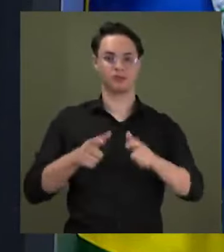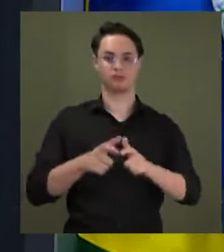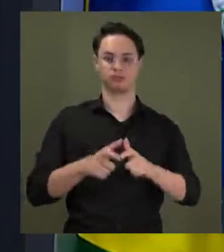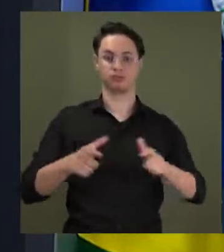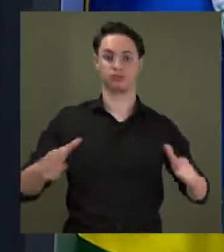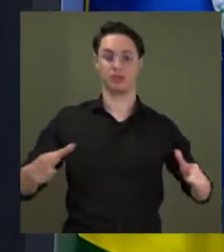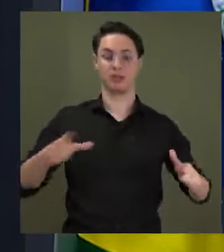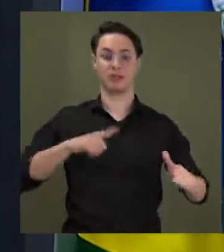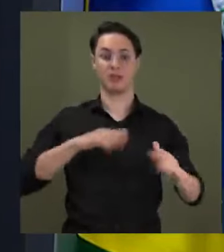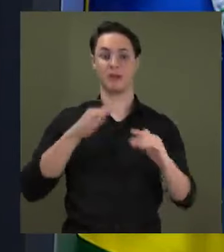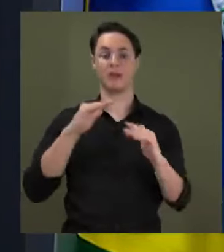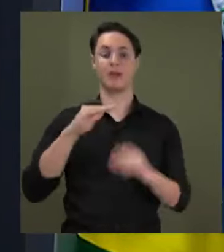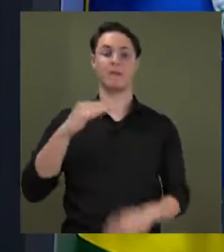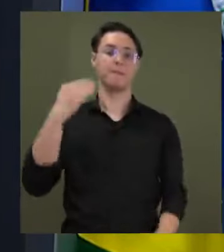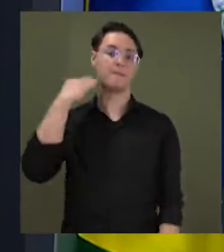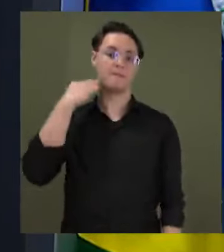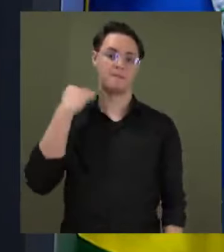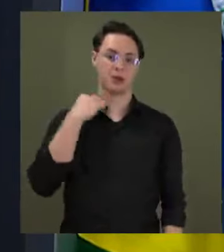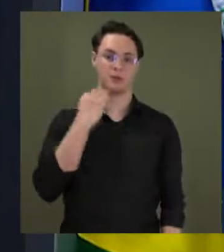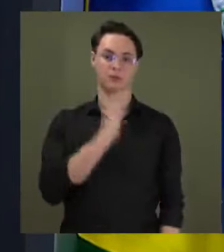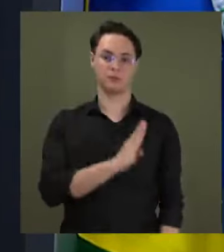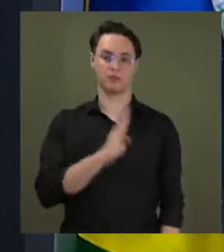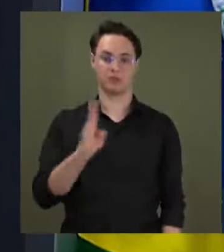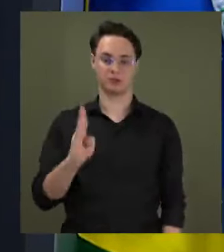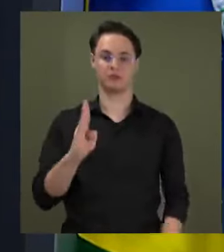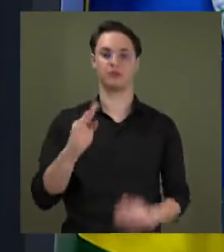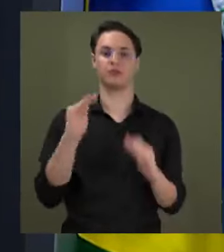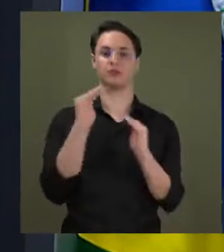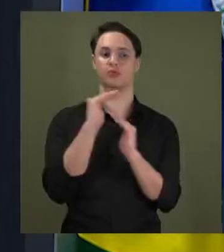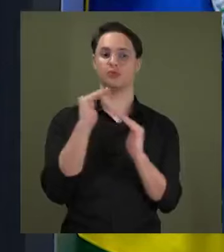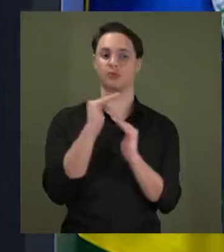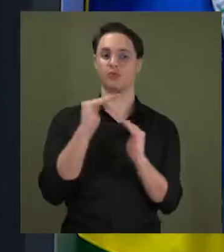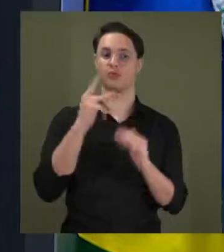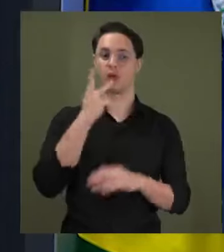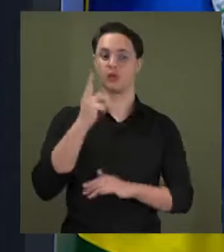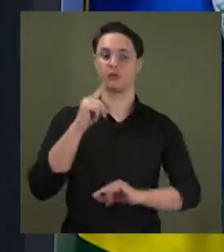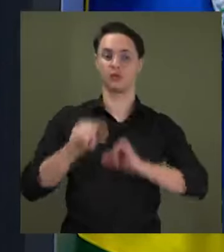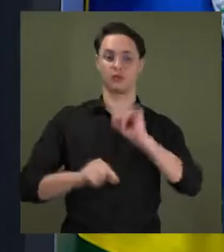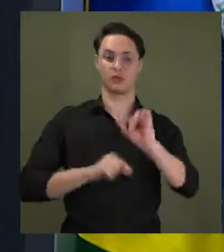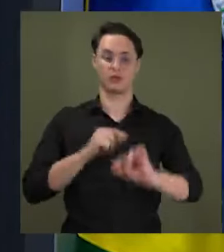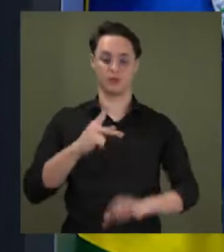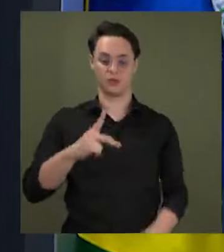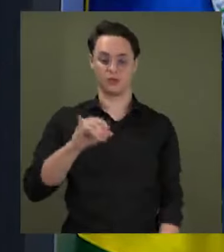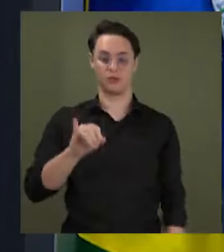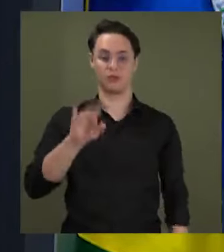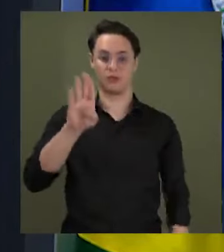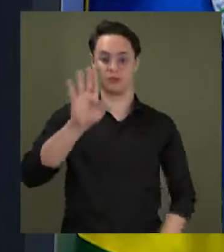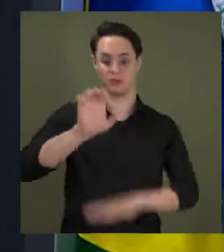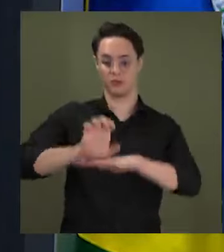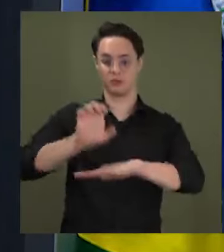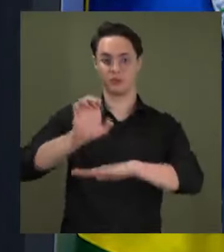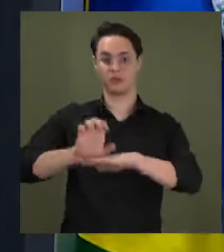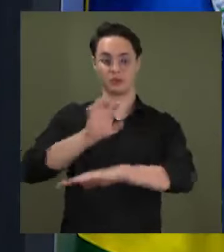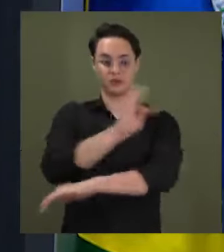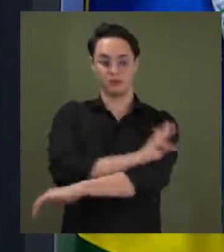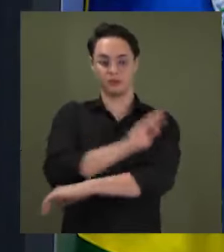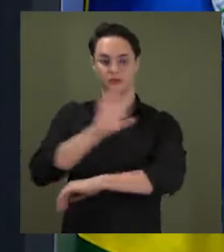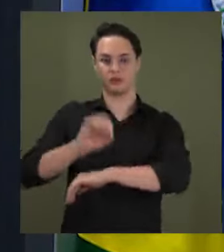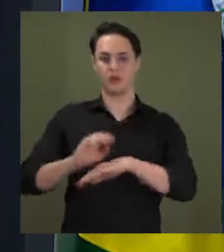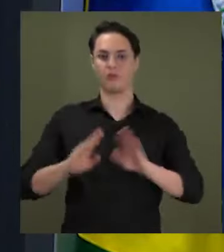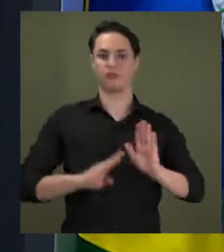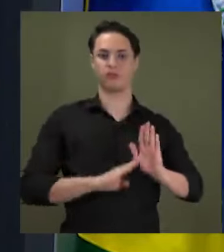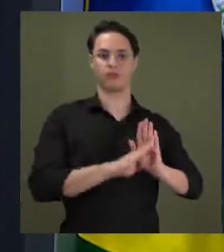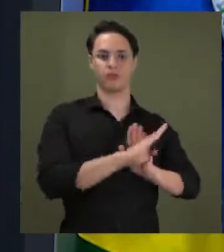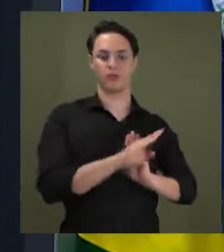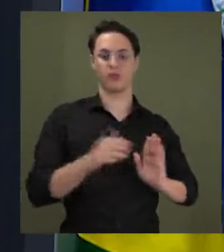Brasil, sobre as 27 unidades da federação, o produto interno bruto do estado mais novo do país subiu 11